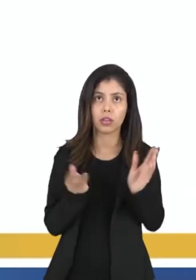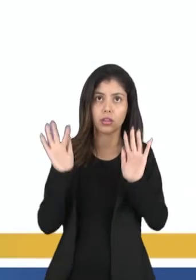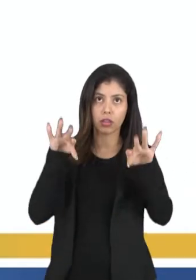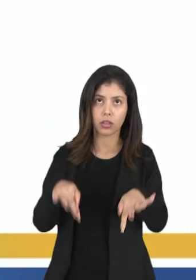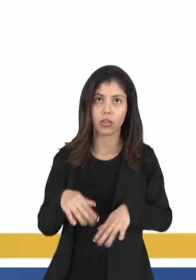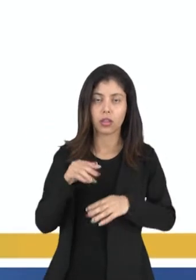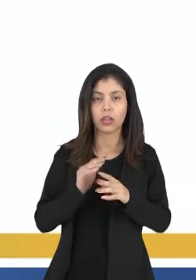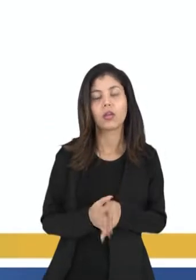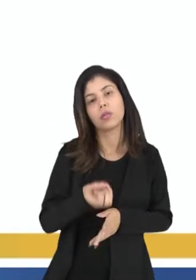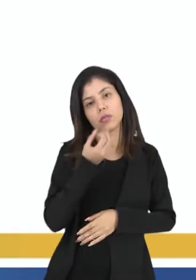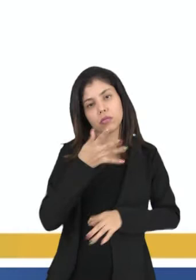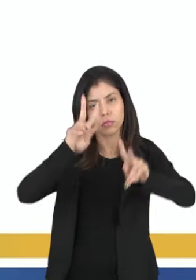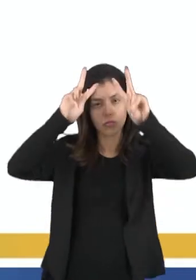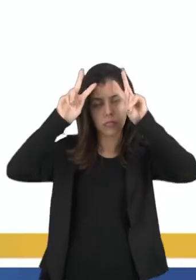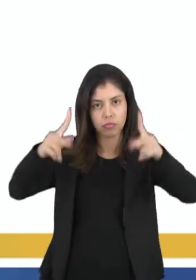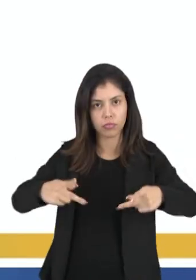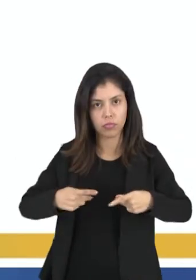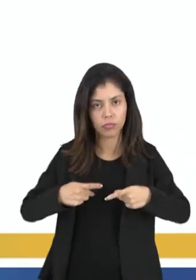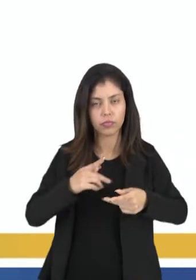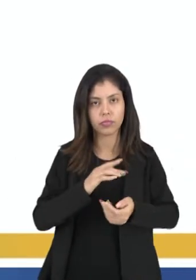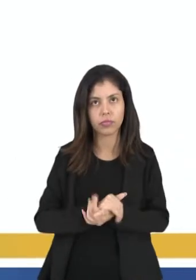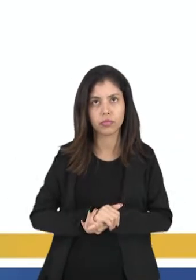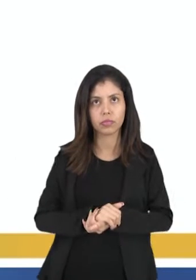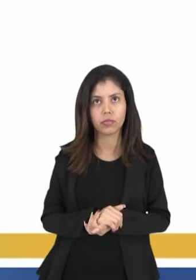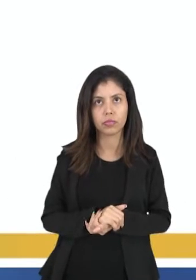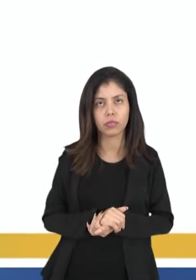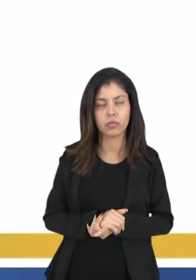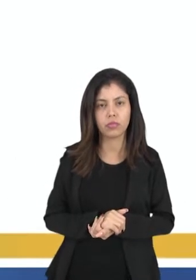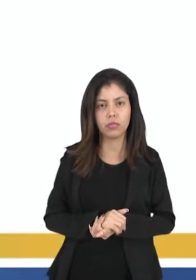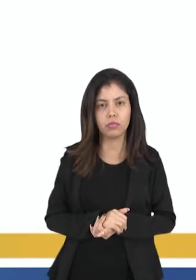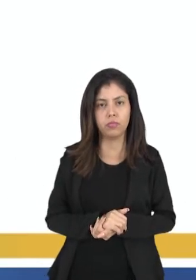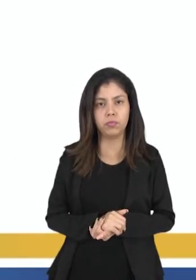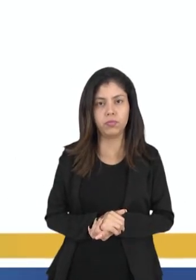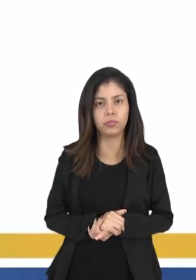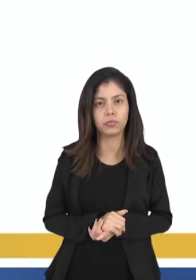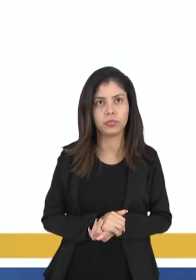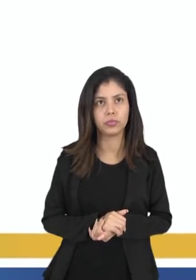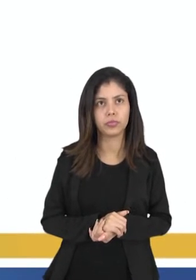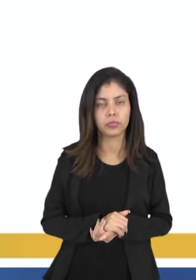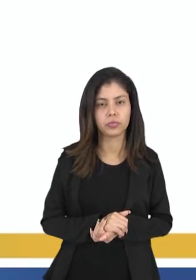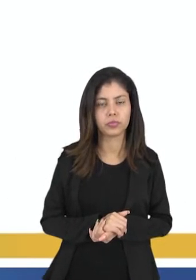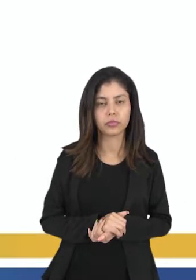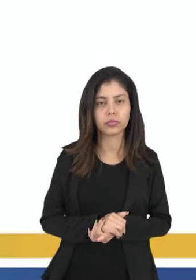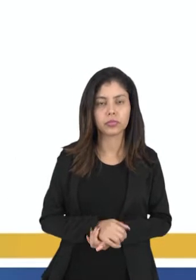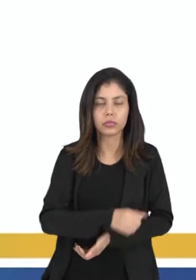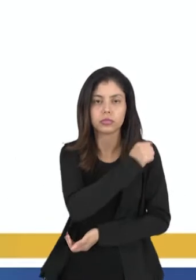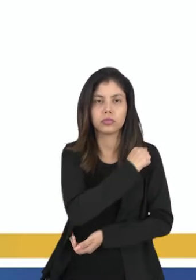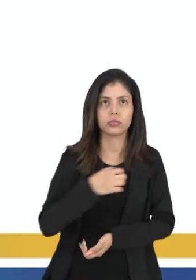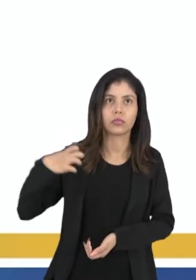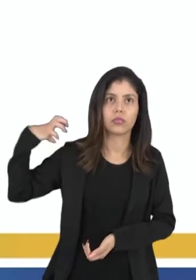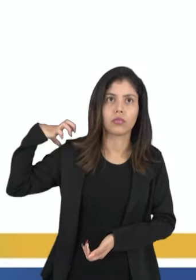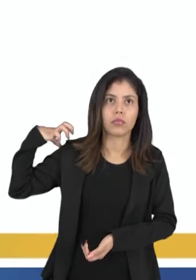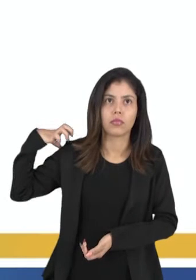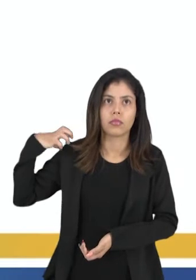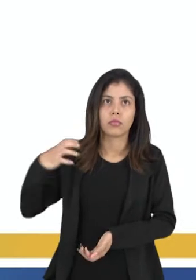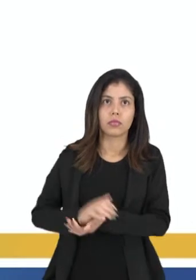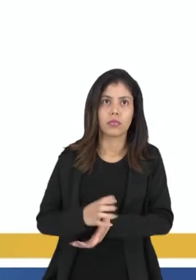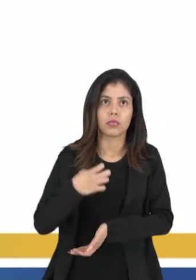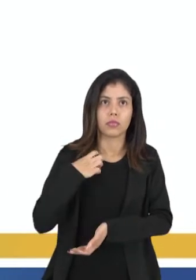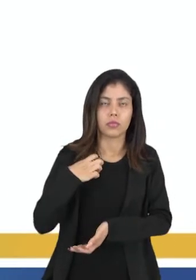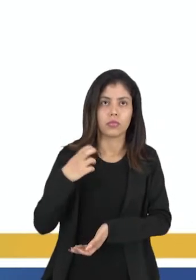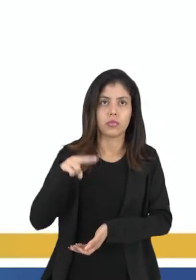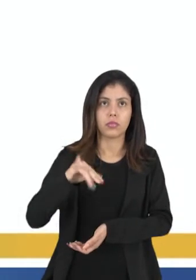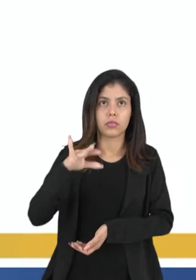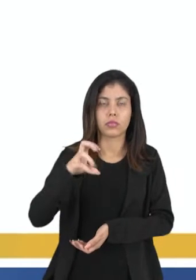a finalidade será o bem humano. Aristóteles, Ética Nicoma,